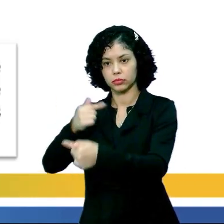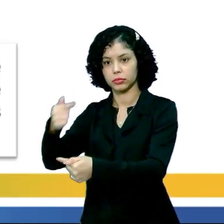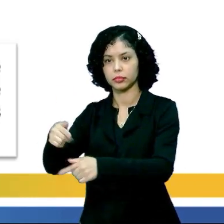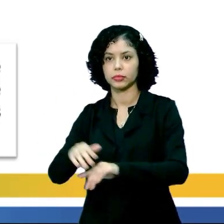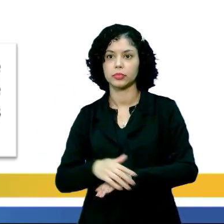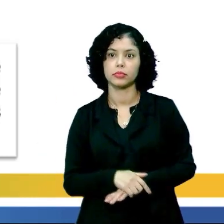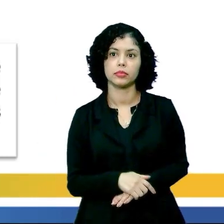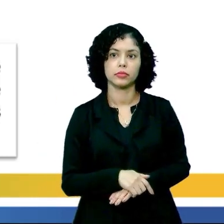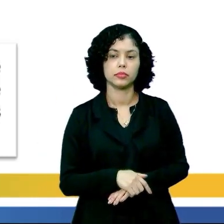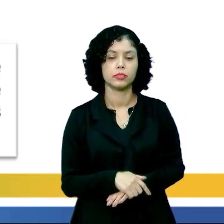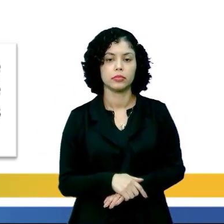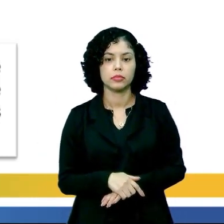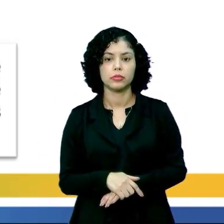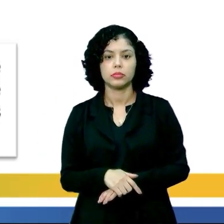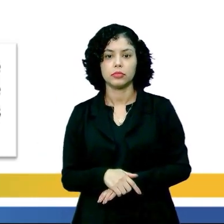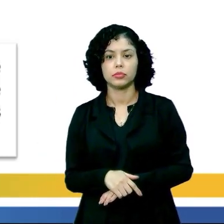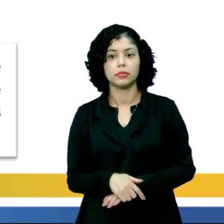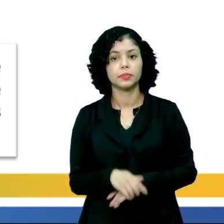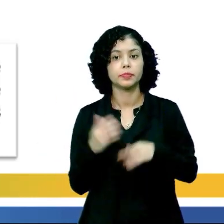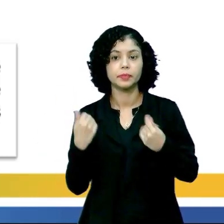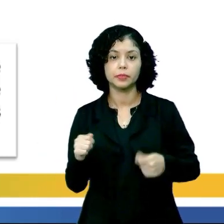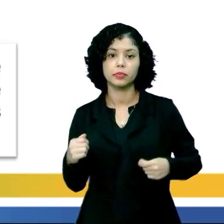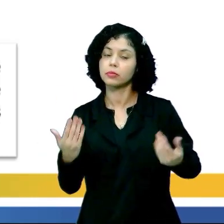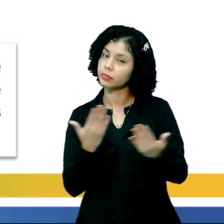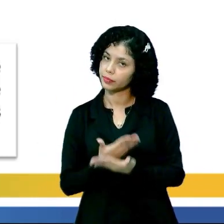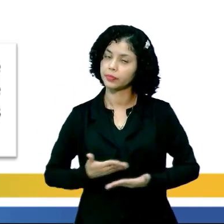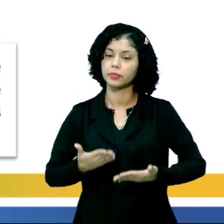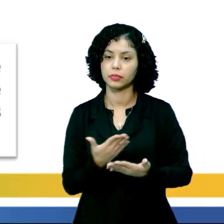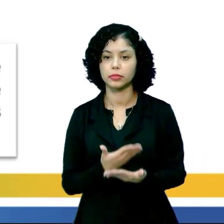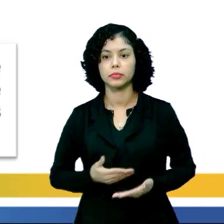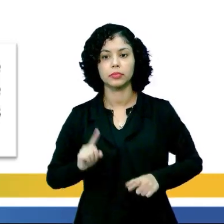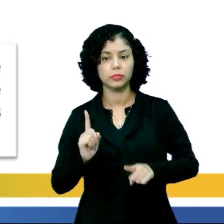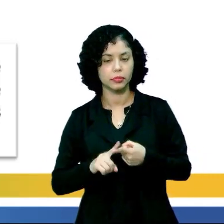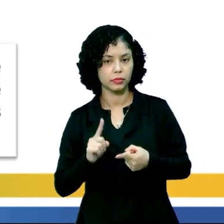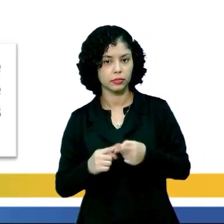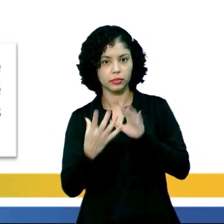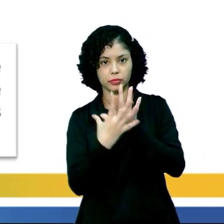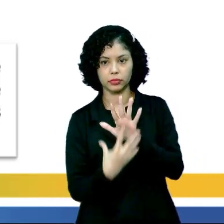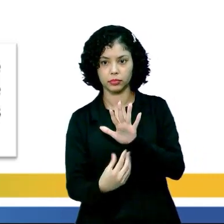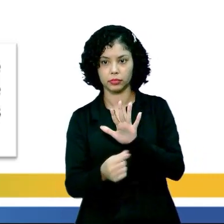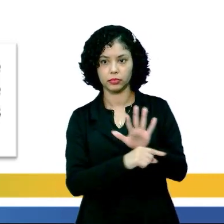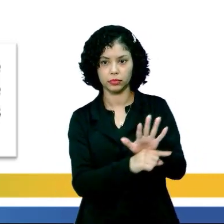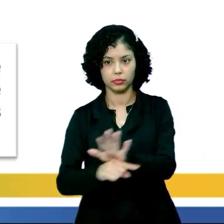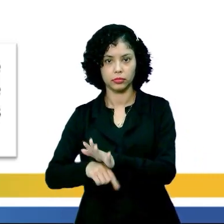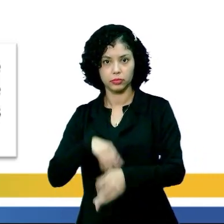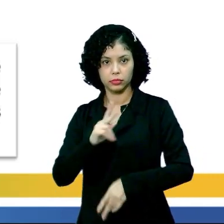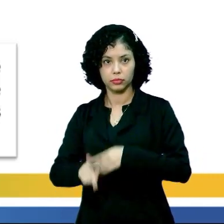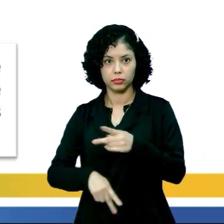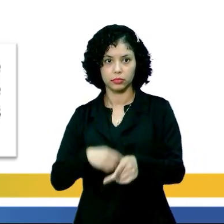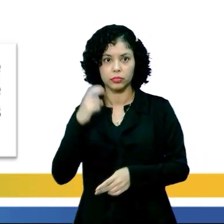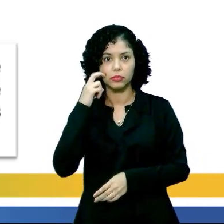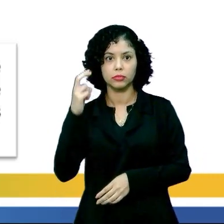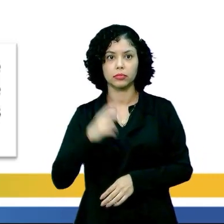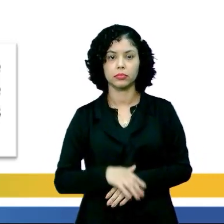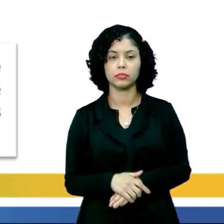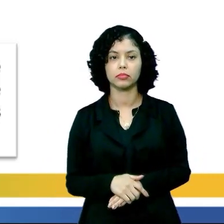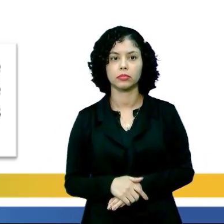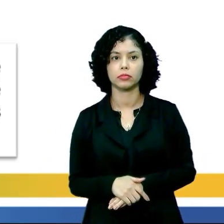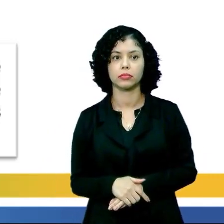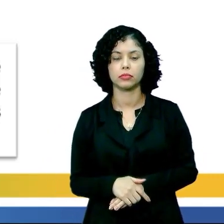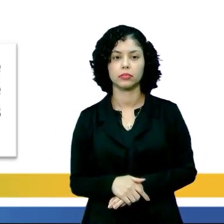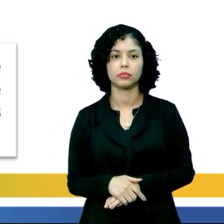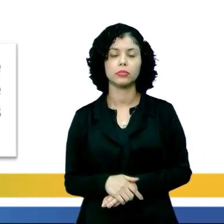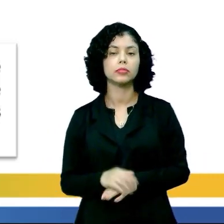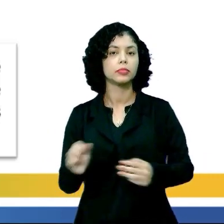geração em geração também, né? E precisam ser preservados, porque eles representam a cultura de um povo. Então, estão aí o